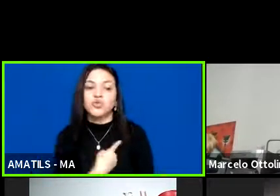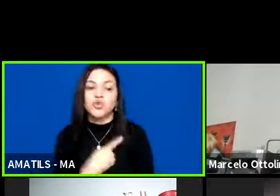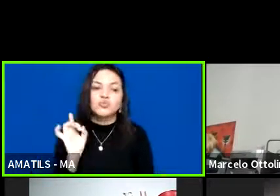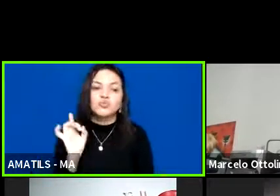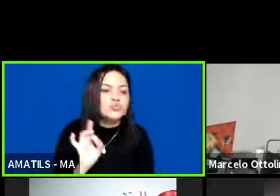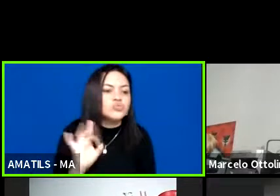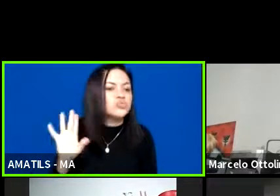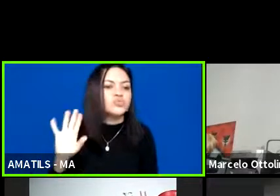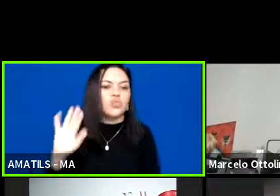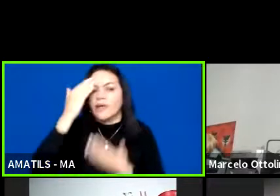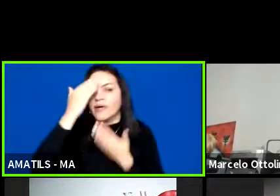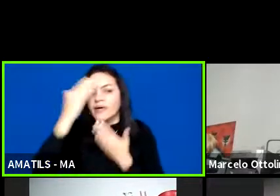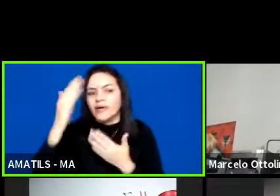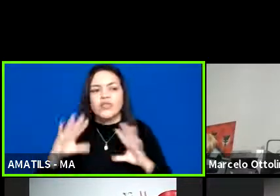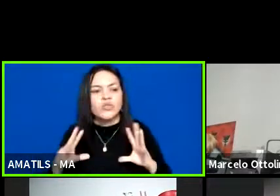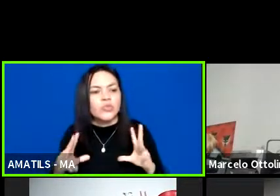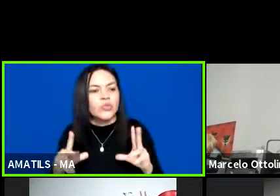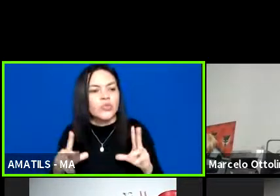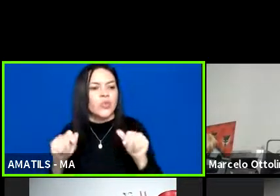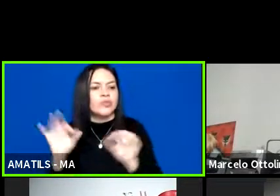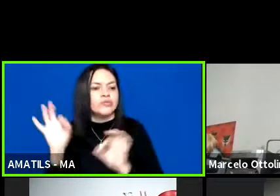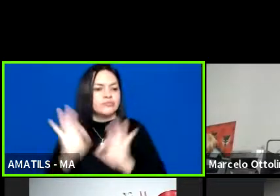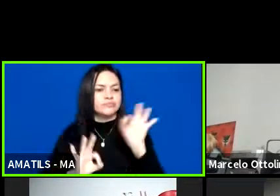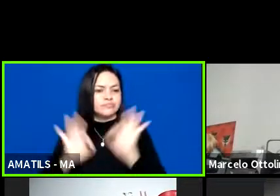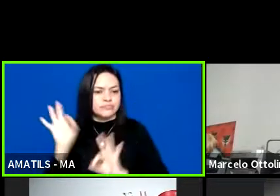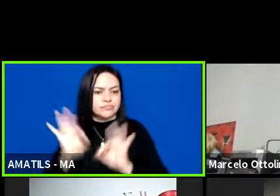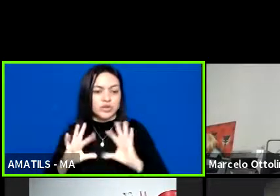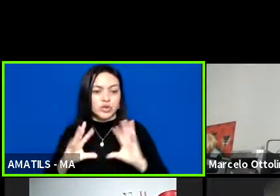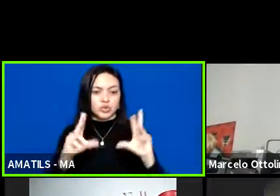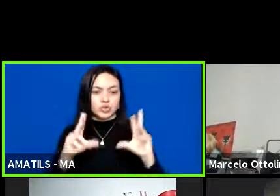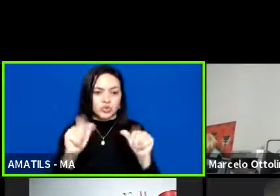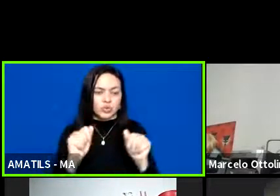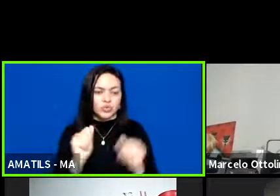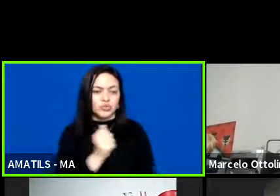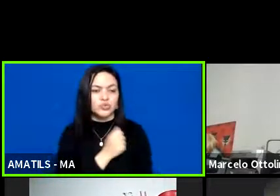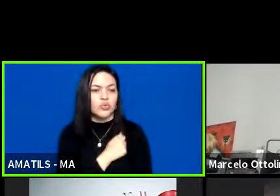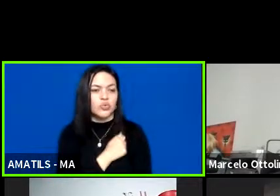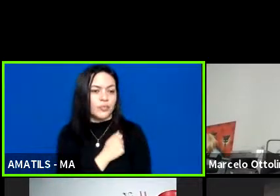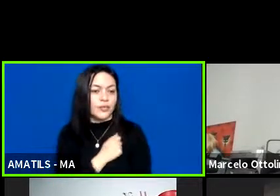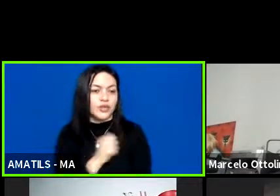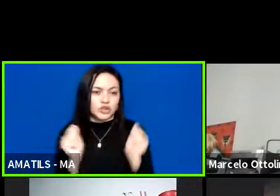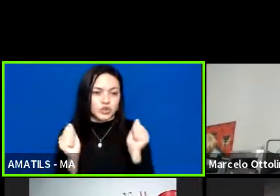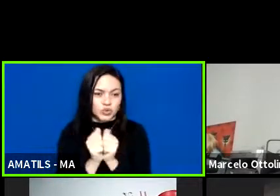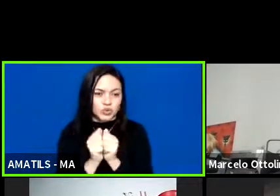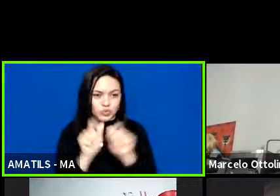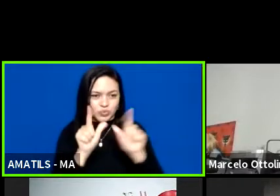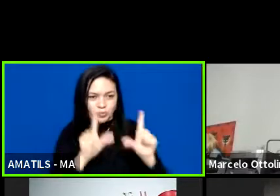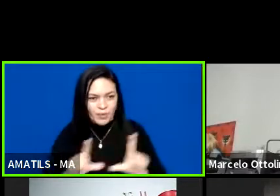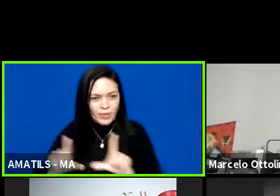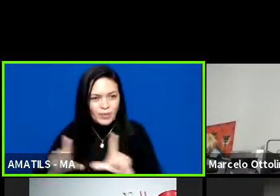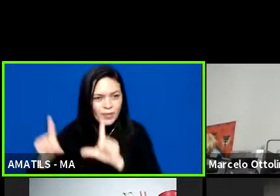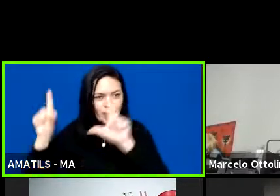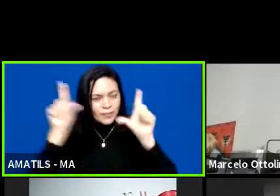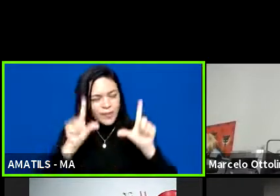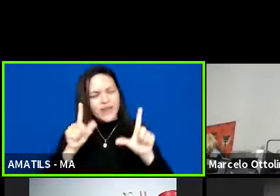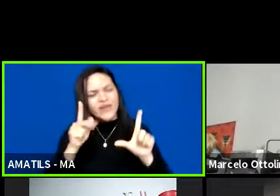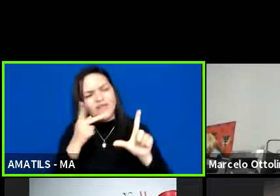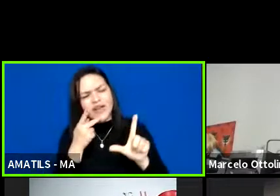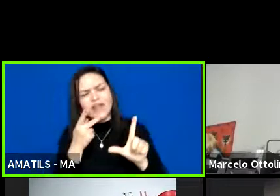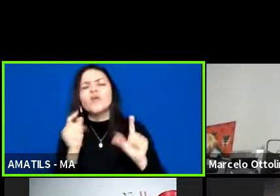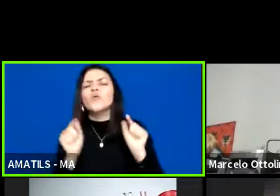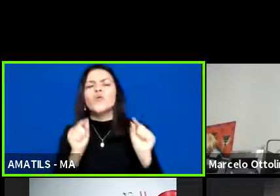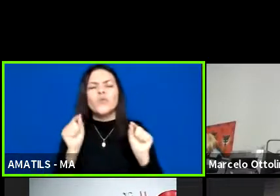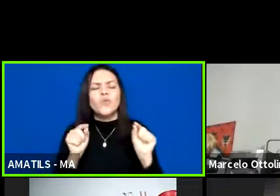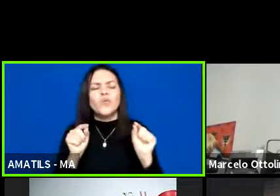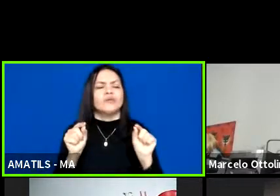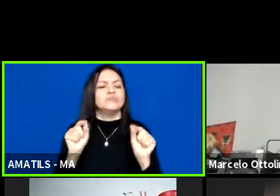disponibilizar esse tempo para conversar com a gente poder agradecer todas as companheiras que estão aqui com a gente e dizer o quanto o paradisporto, ele é